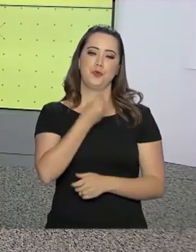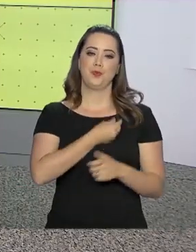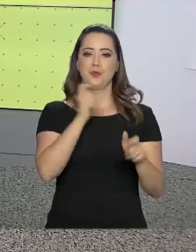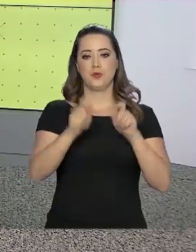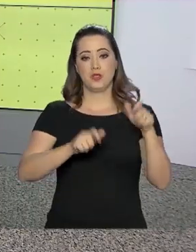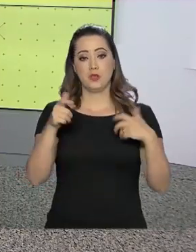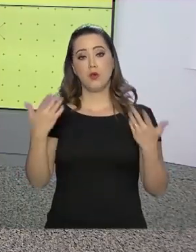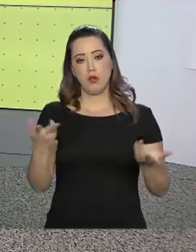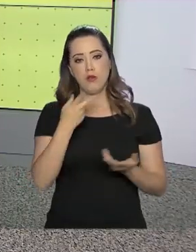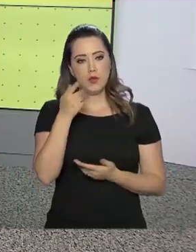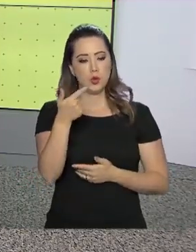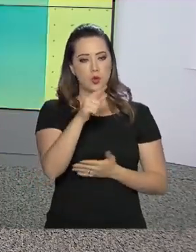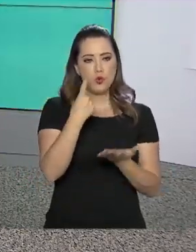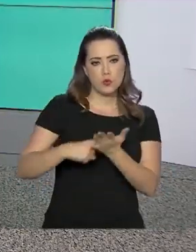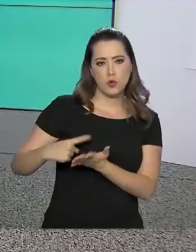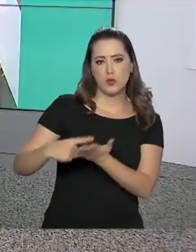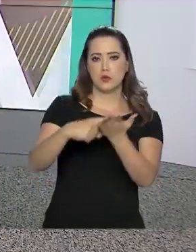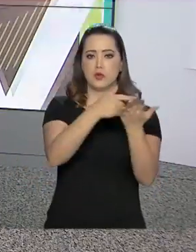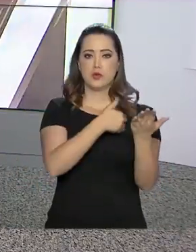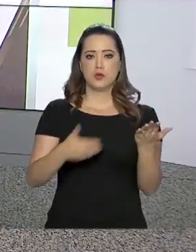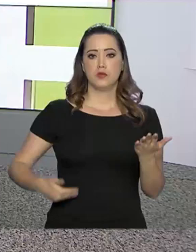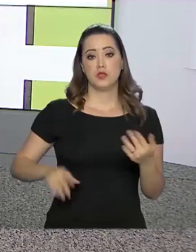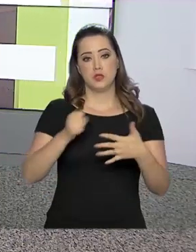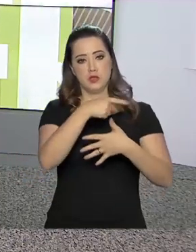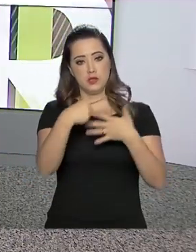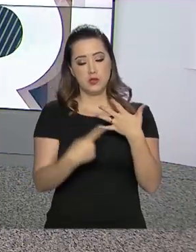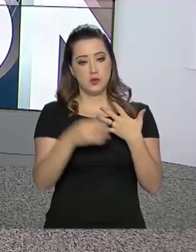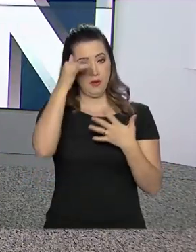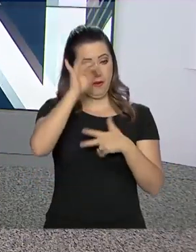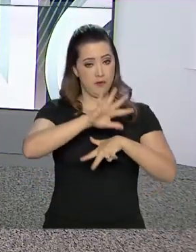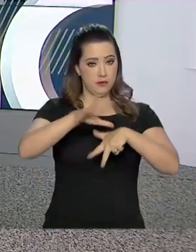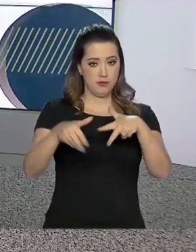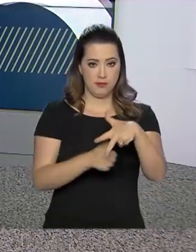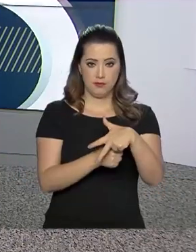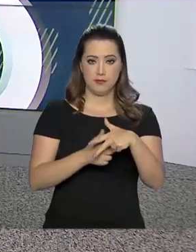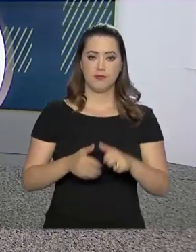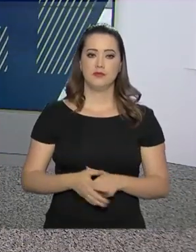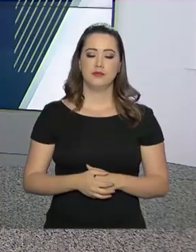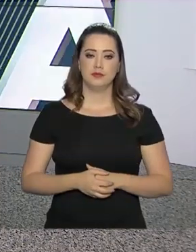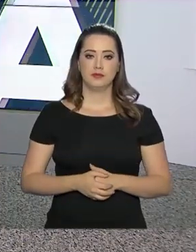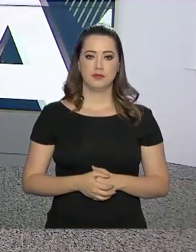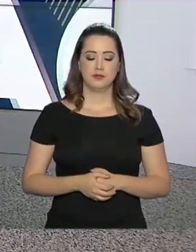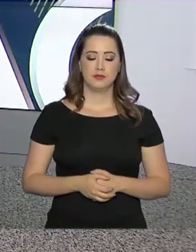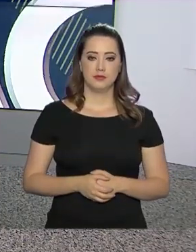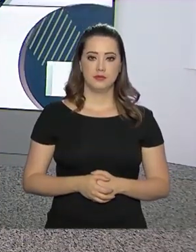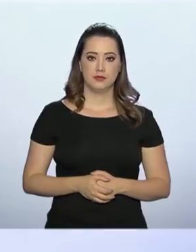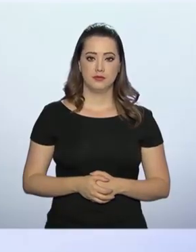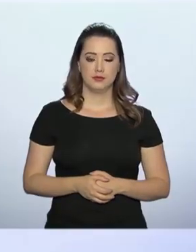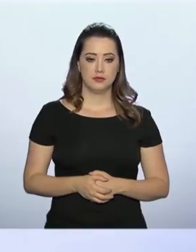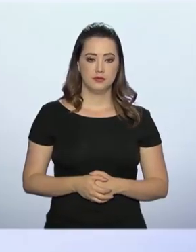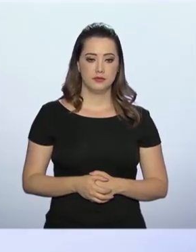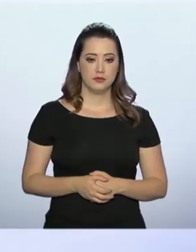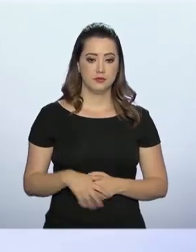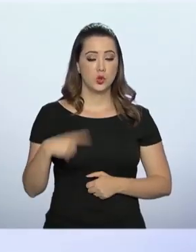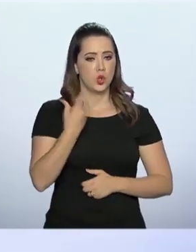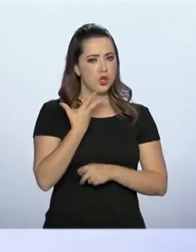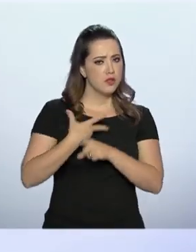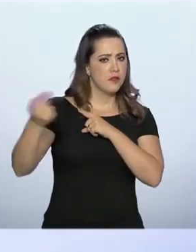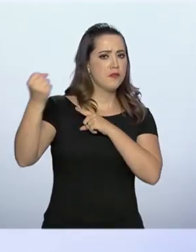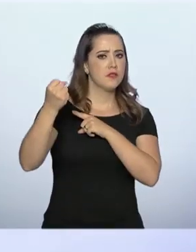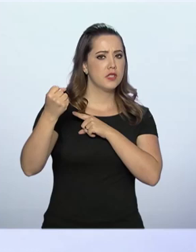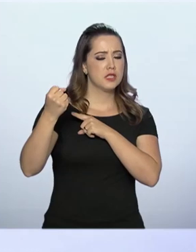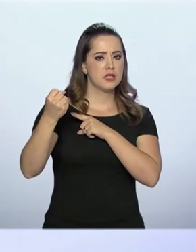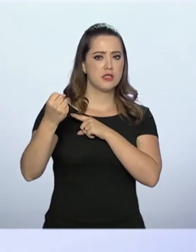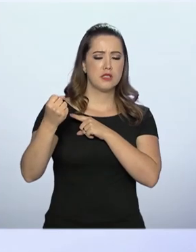brasileiro. E reafirmou os compromissos do governo, entre eles o combate à corrupção. Estamos vencendo